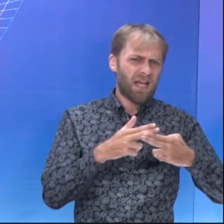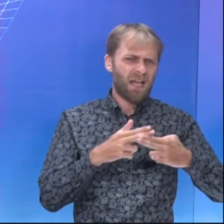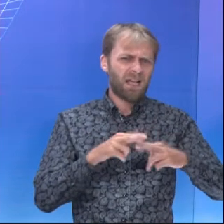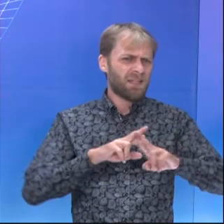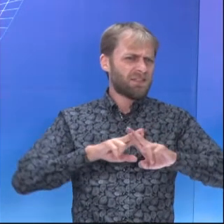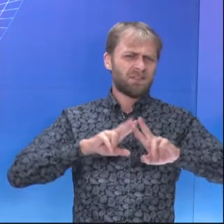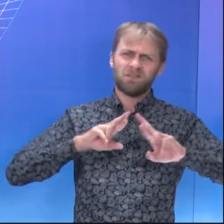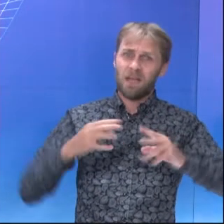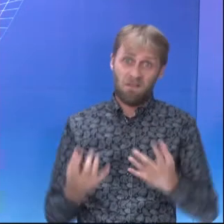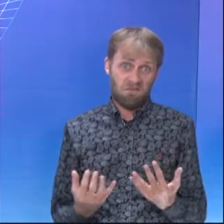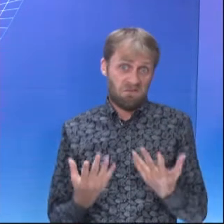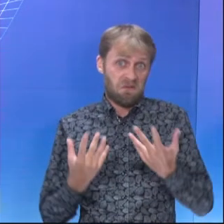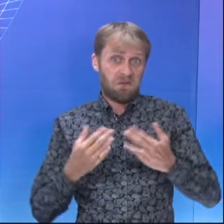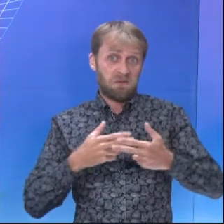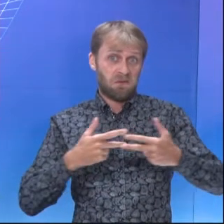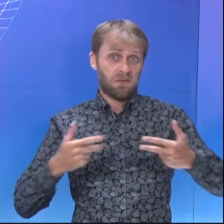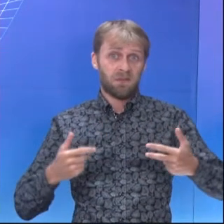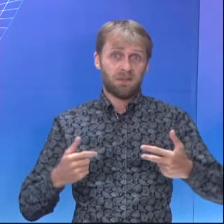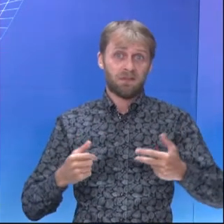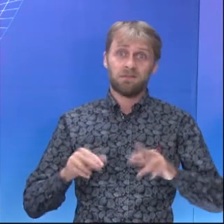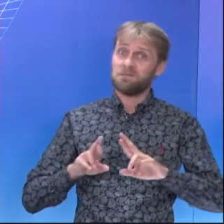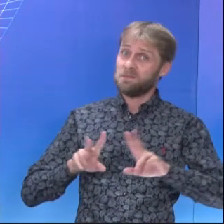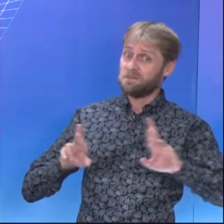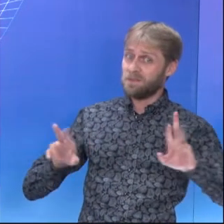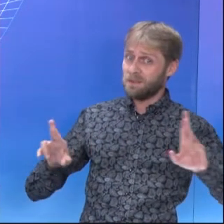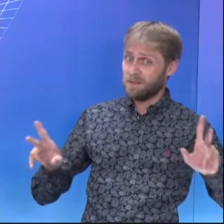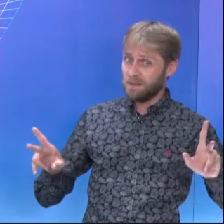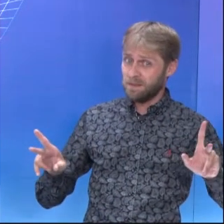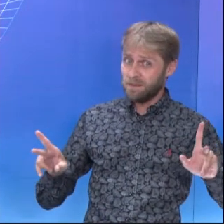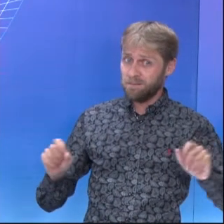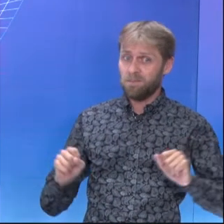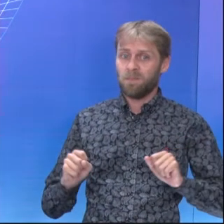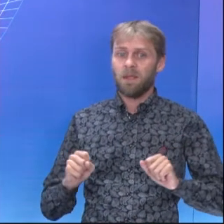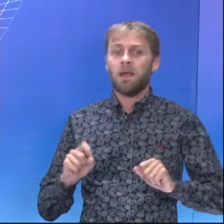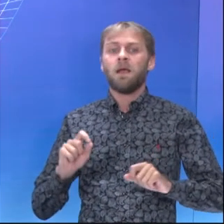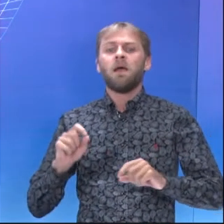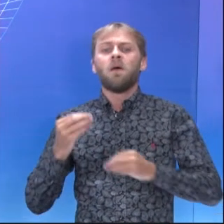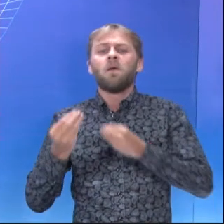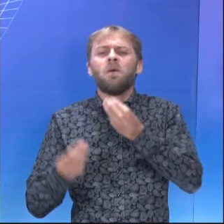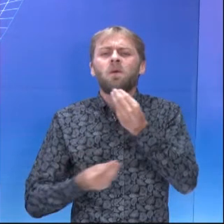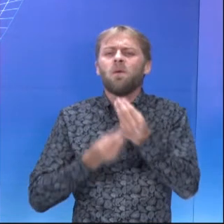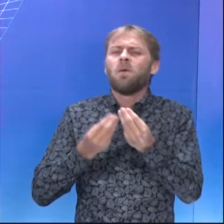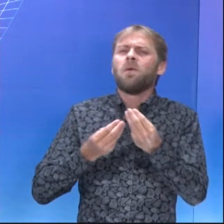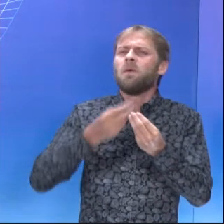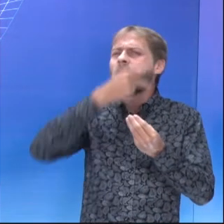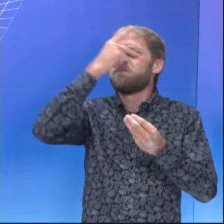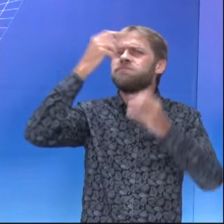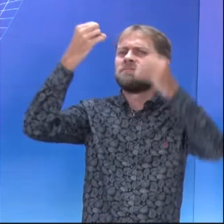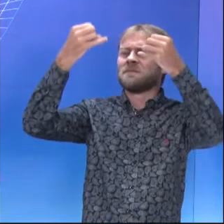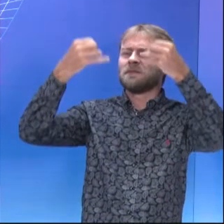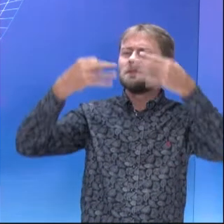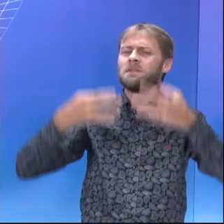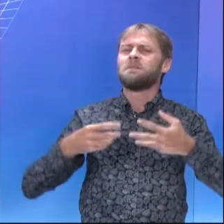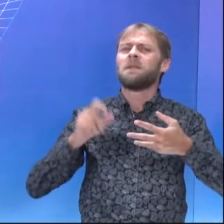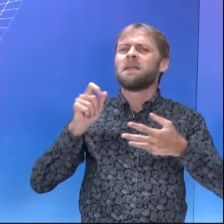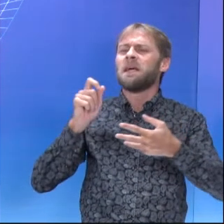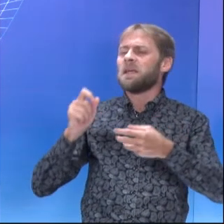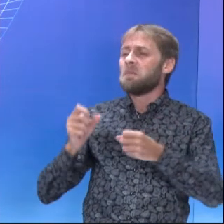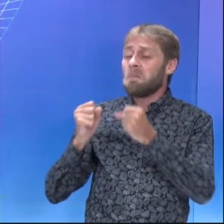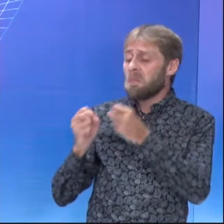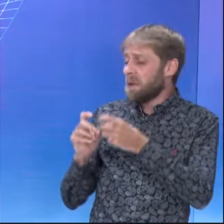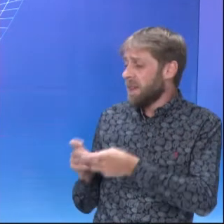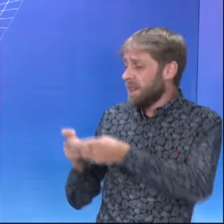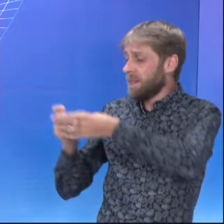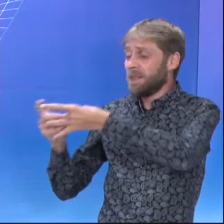How can anyone justify leaving guns lying around, unlocked, and